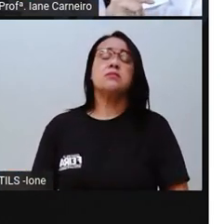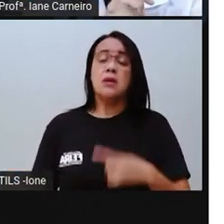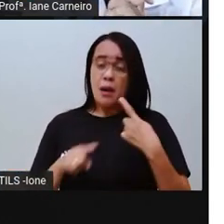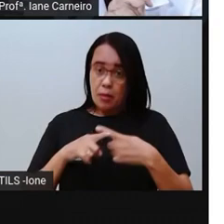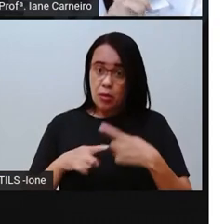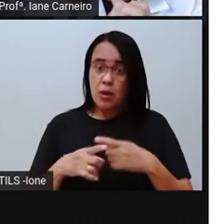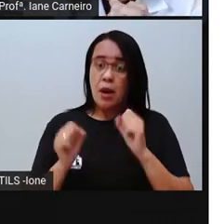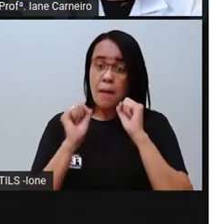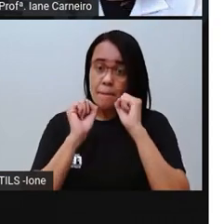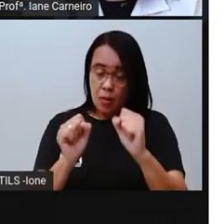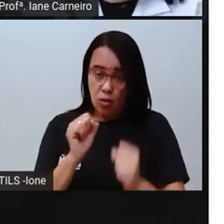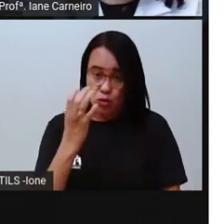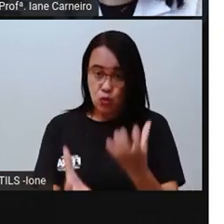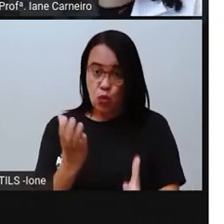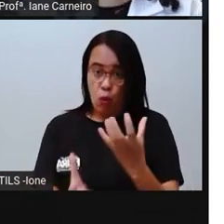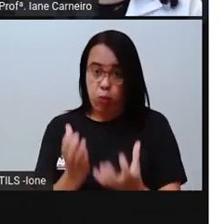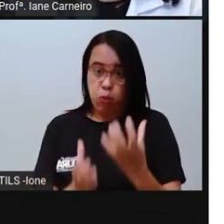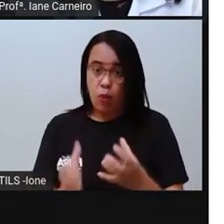facilmente, certo?